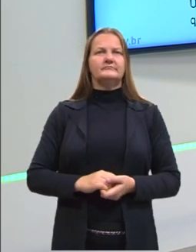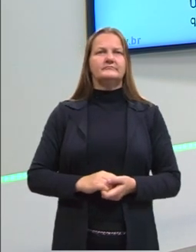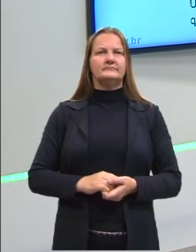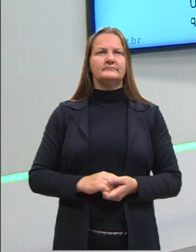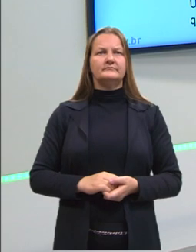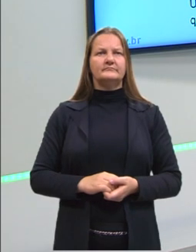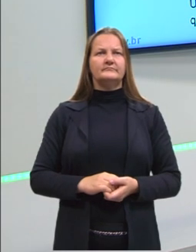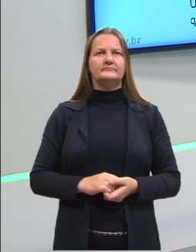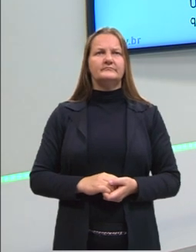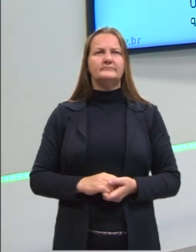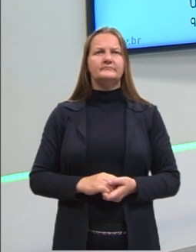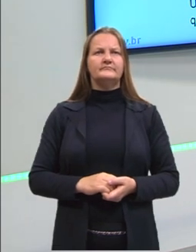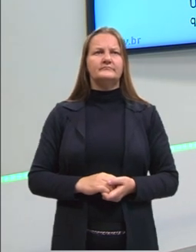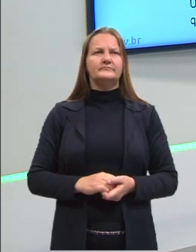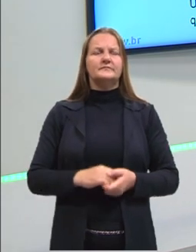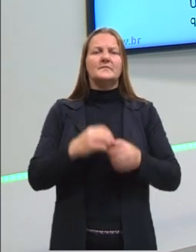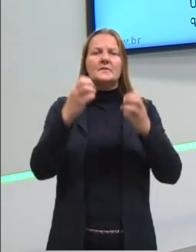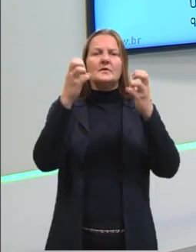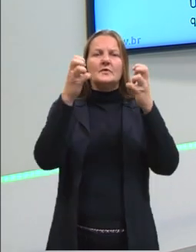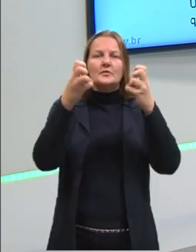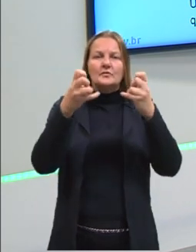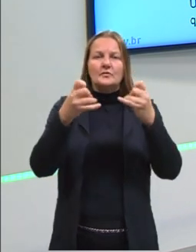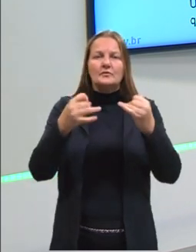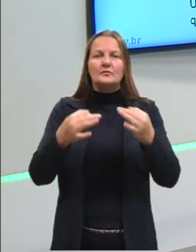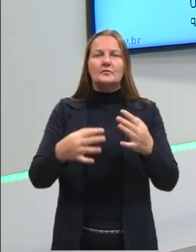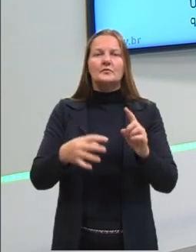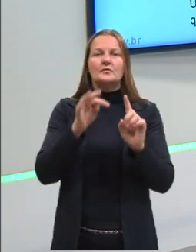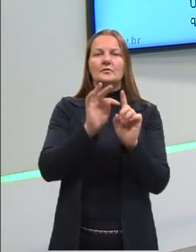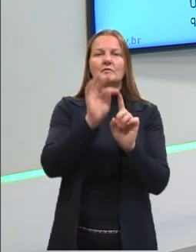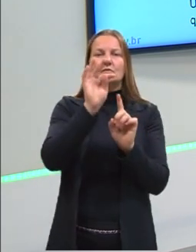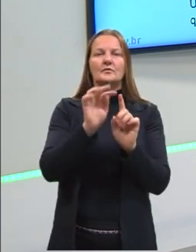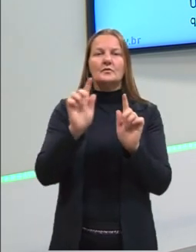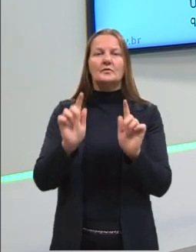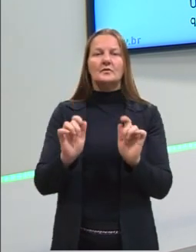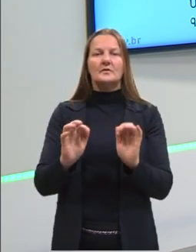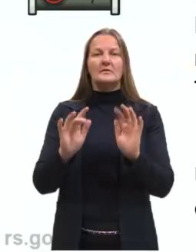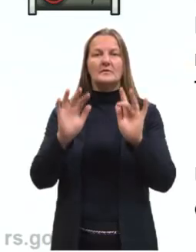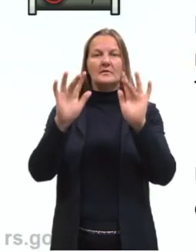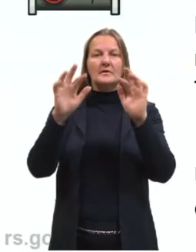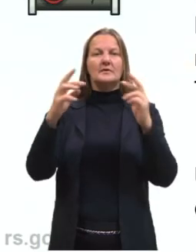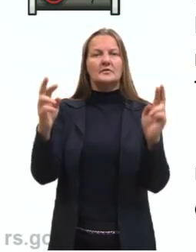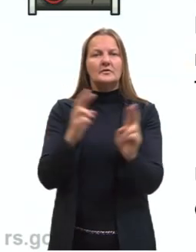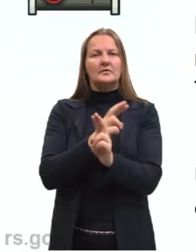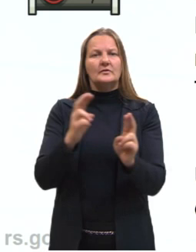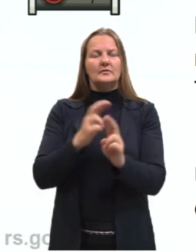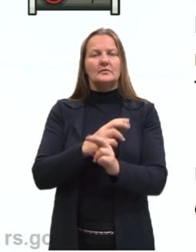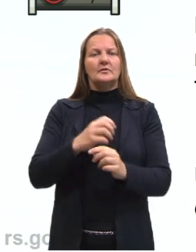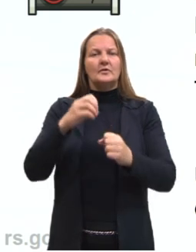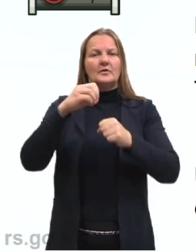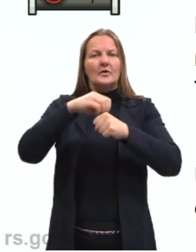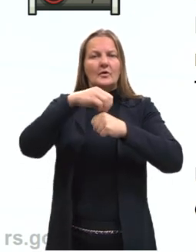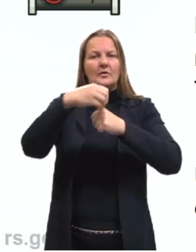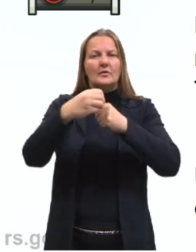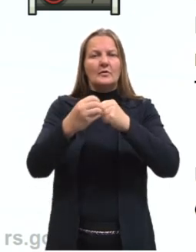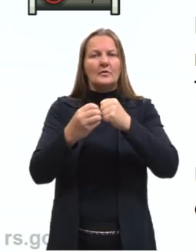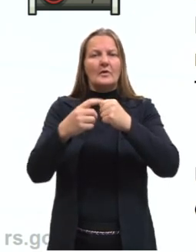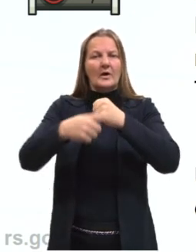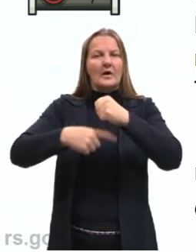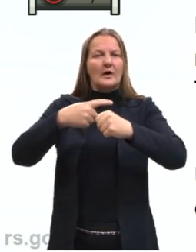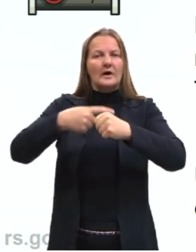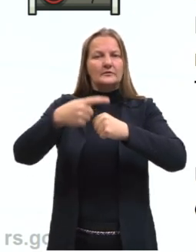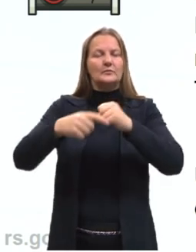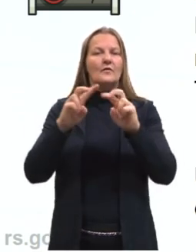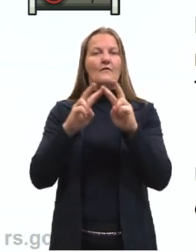Bom, então, mais especificamente sobre o comportamento térmico dos gases. Ele relaciona o movimento dos átomos com o volume,